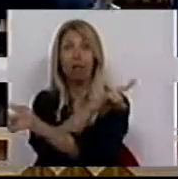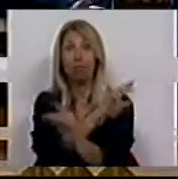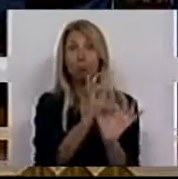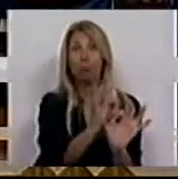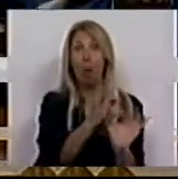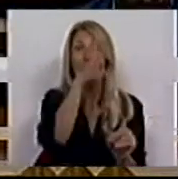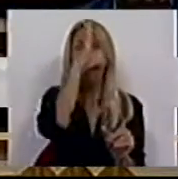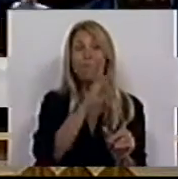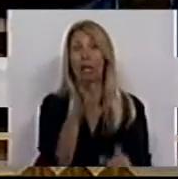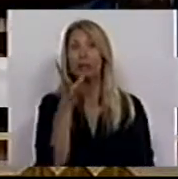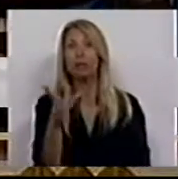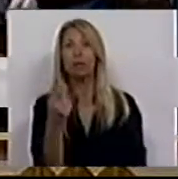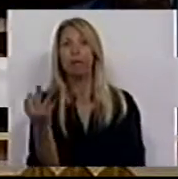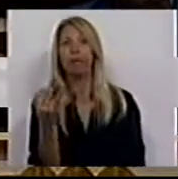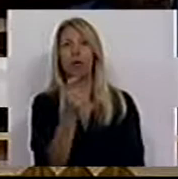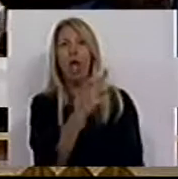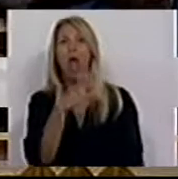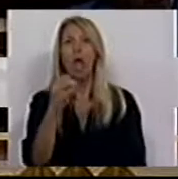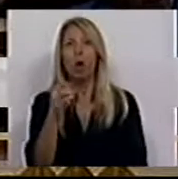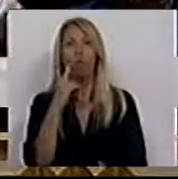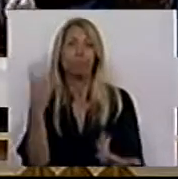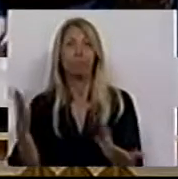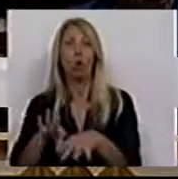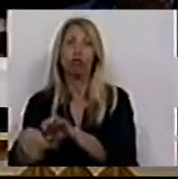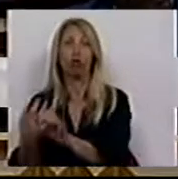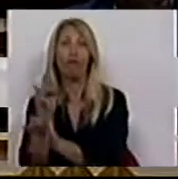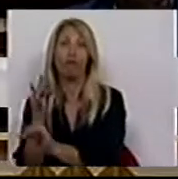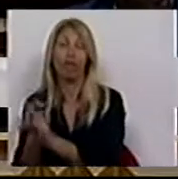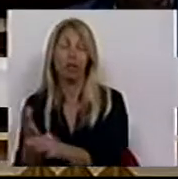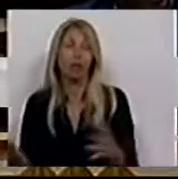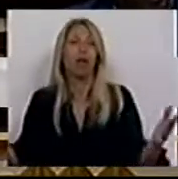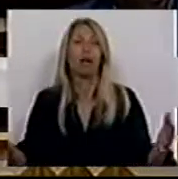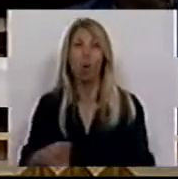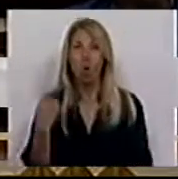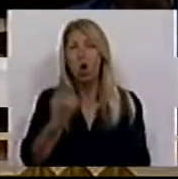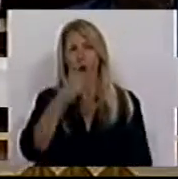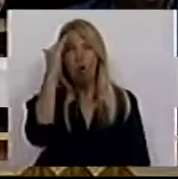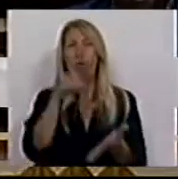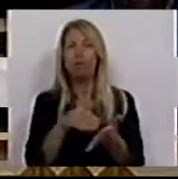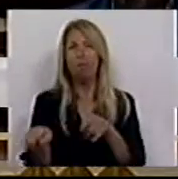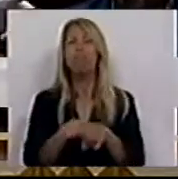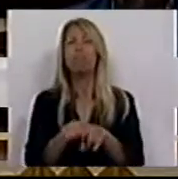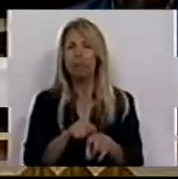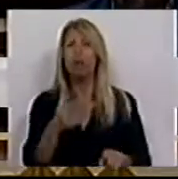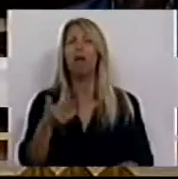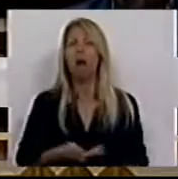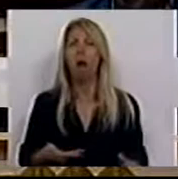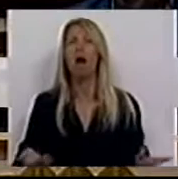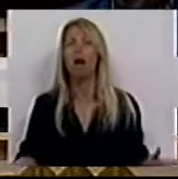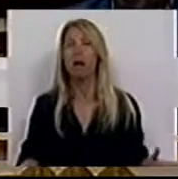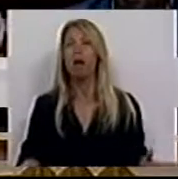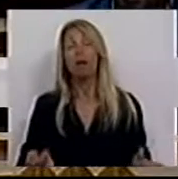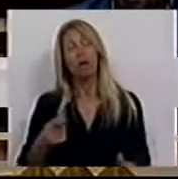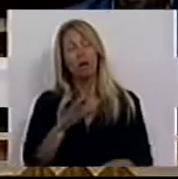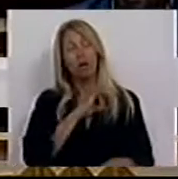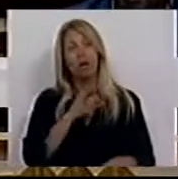absolutamente visível. E daí há que retirar consequências políticas. Sras. Deputadas, Srs. Deputados, eu queria cumprimentar